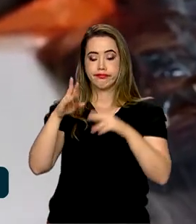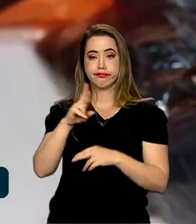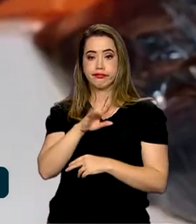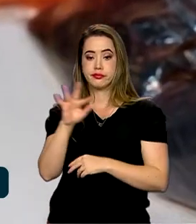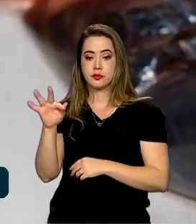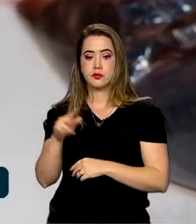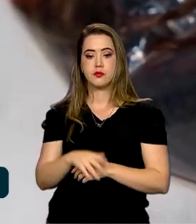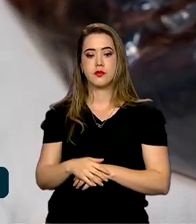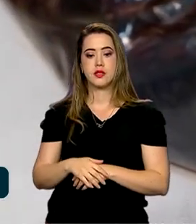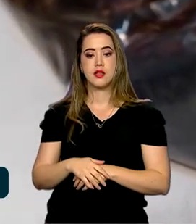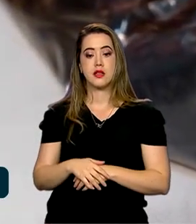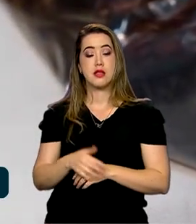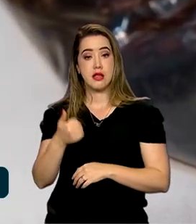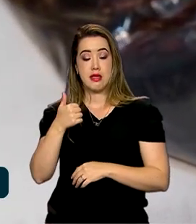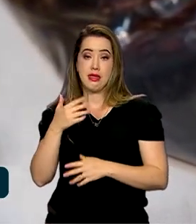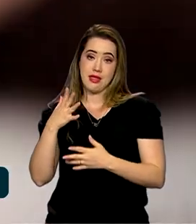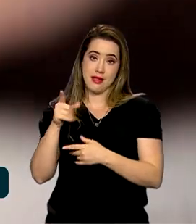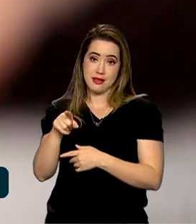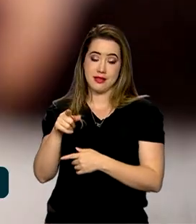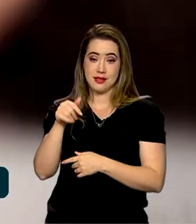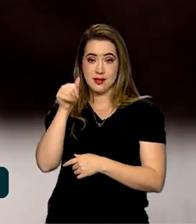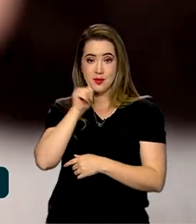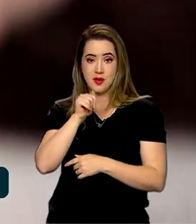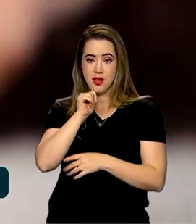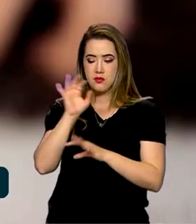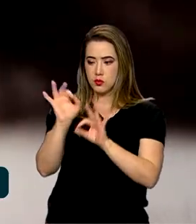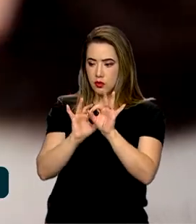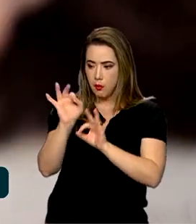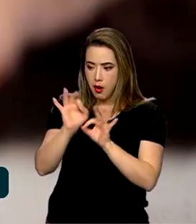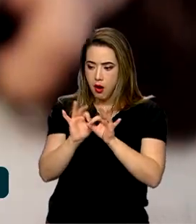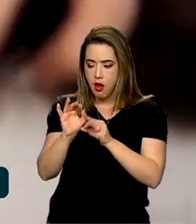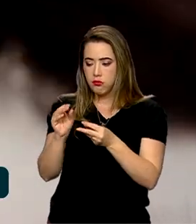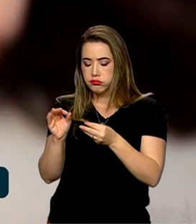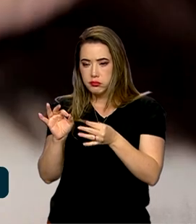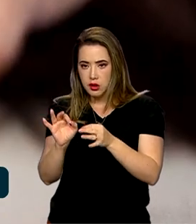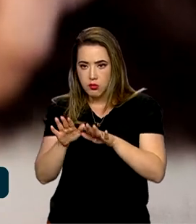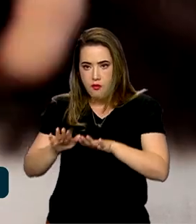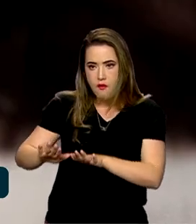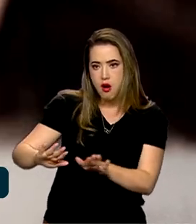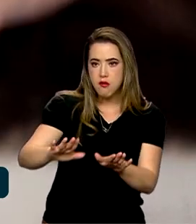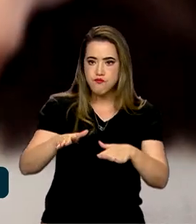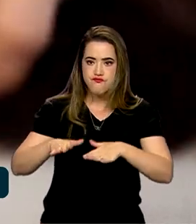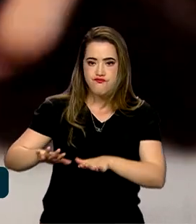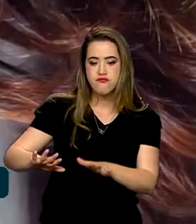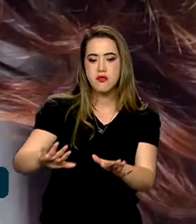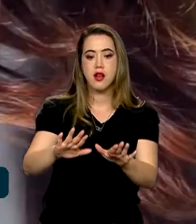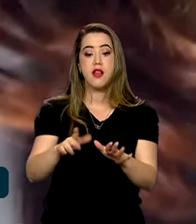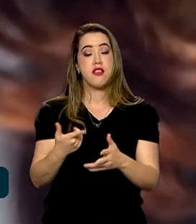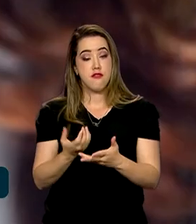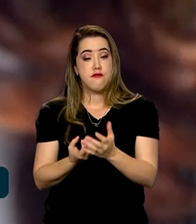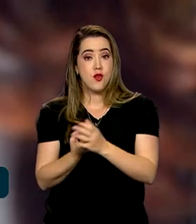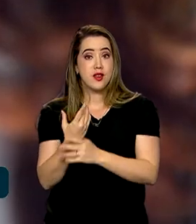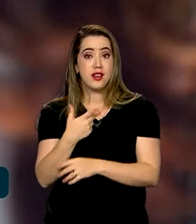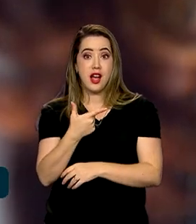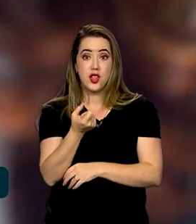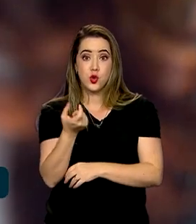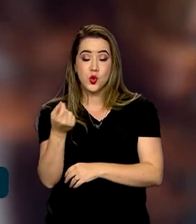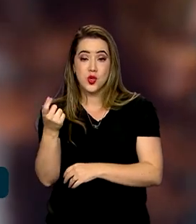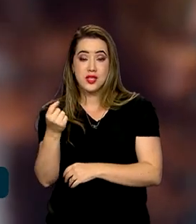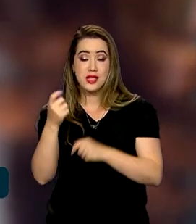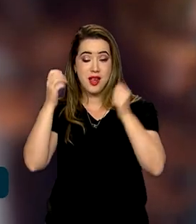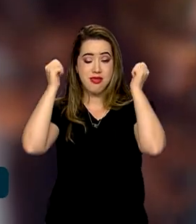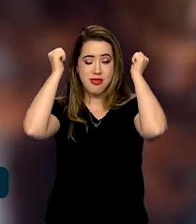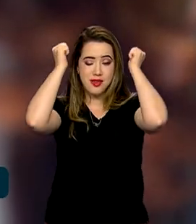material vai se transformar em 200 perucas. 200 presentes que vão levar ânimo e fé